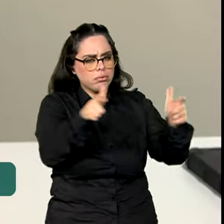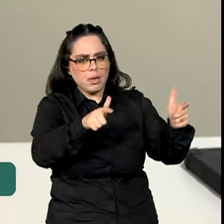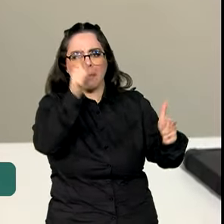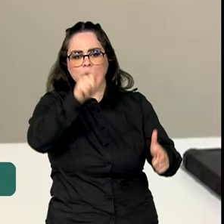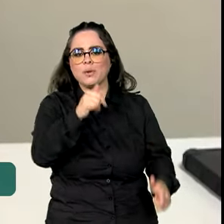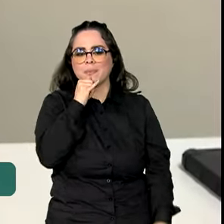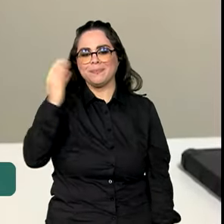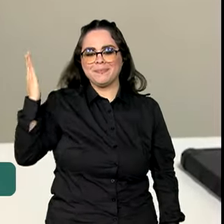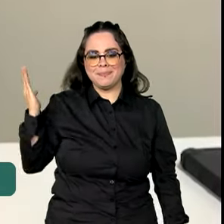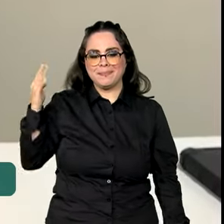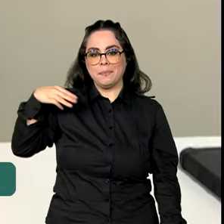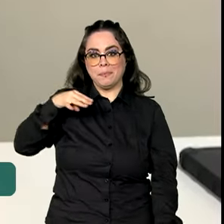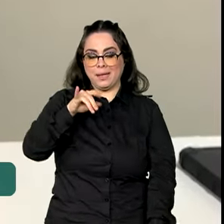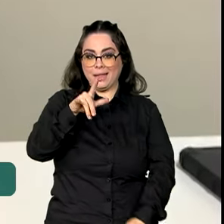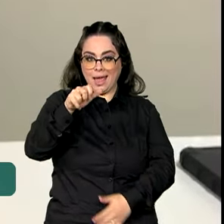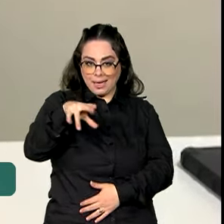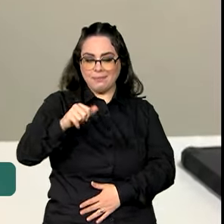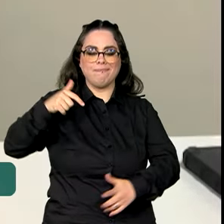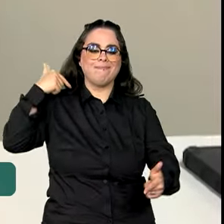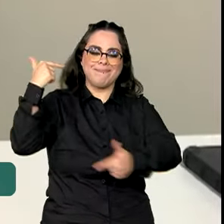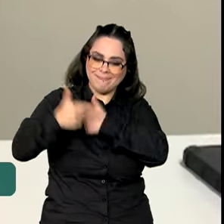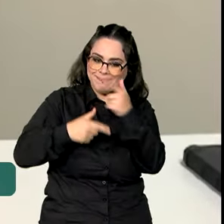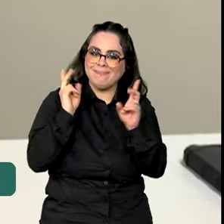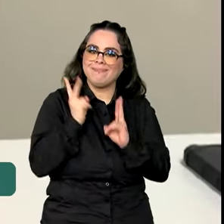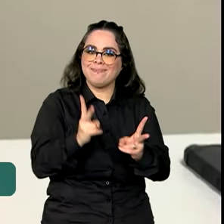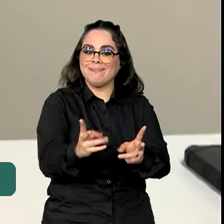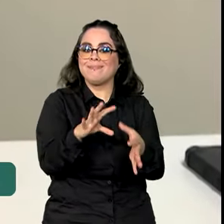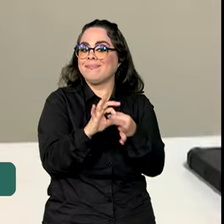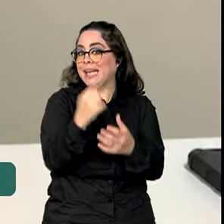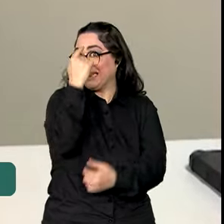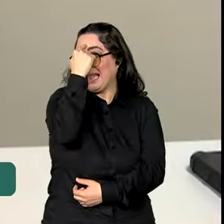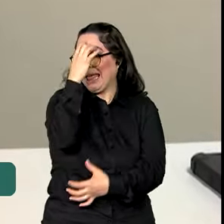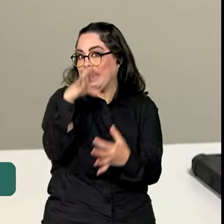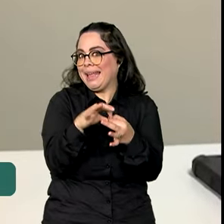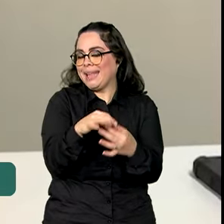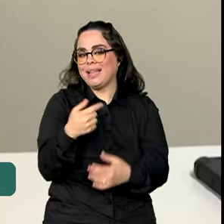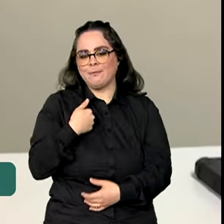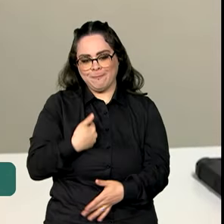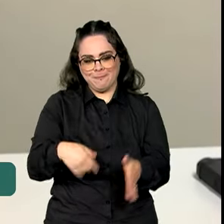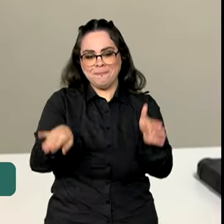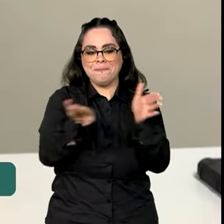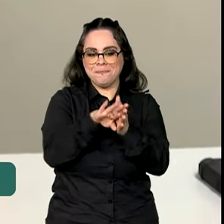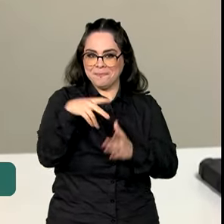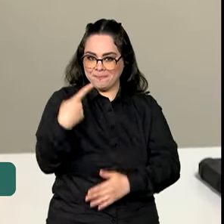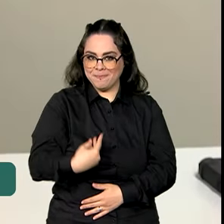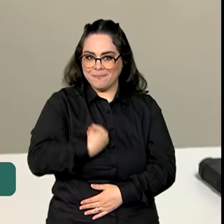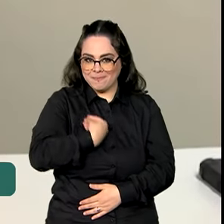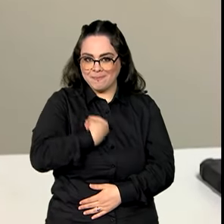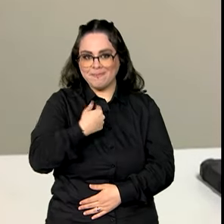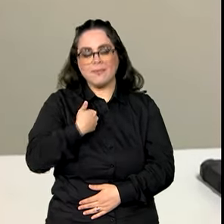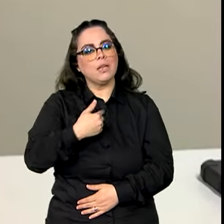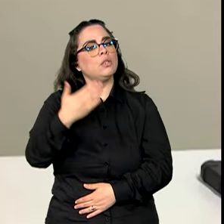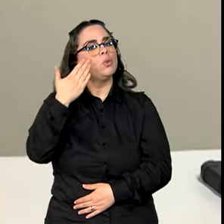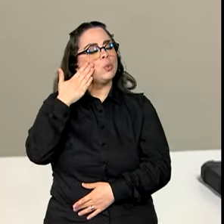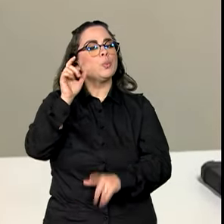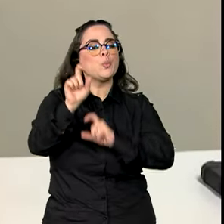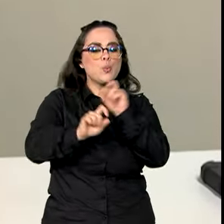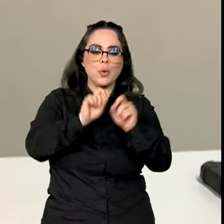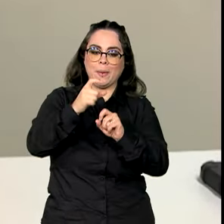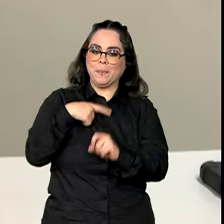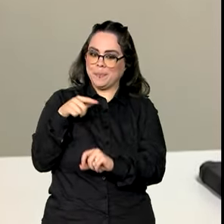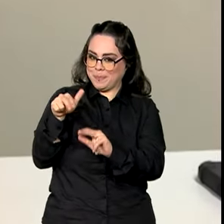como Milene trabalhem com o que sempre sonharam. Quando eu cheguei aqui, eu soube, porque uma